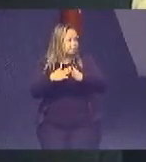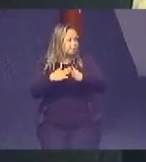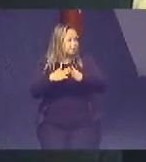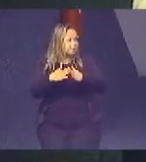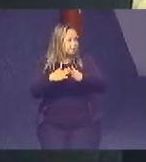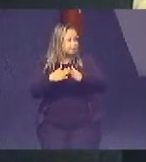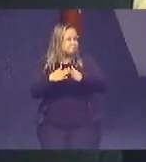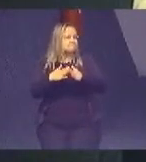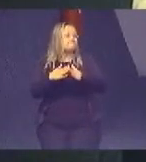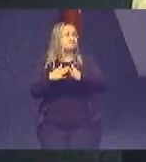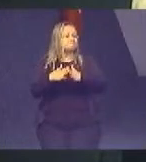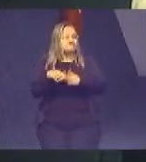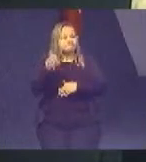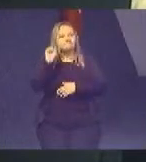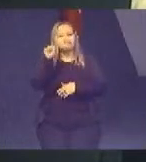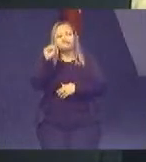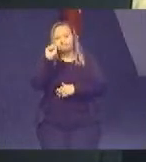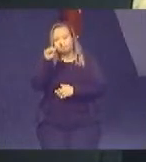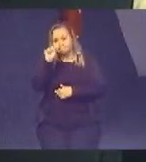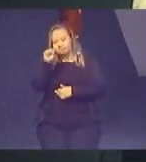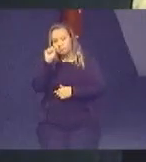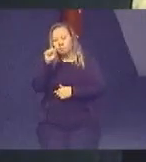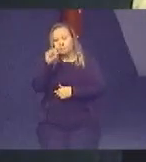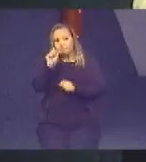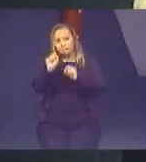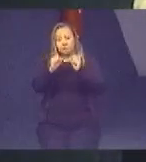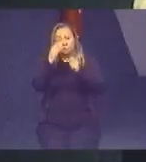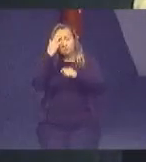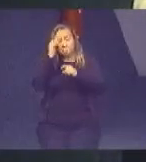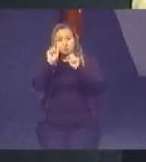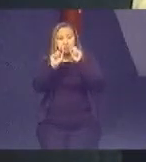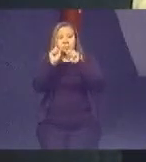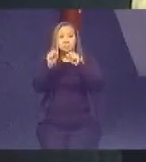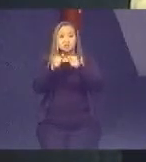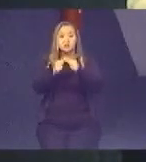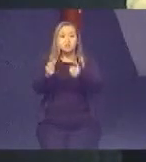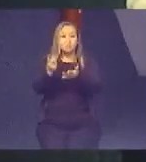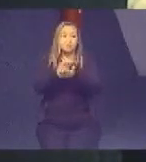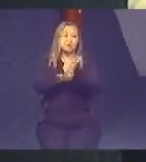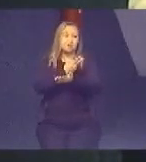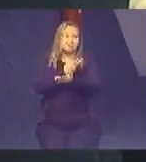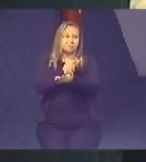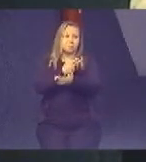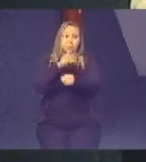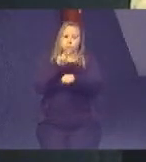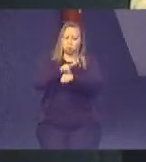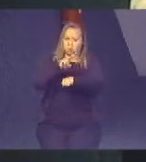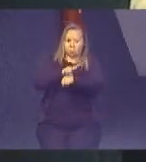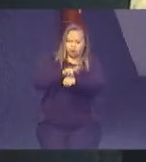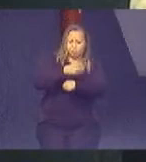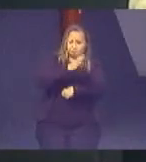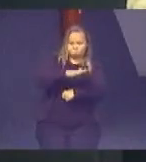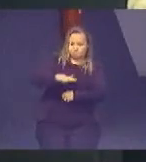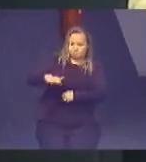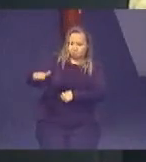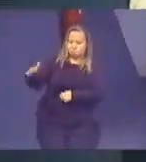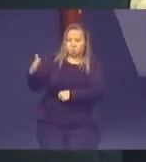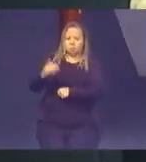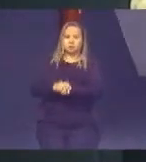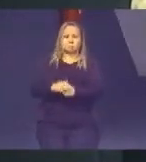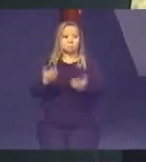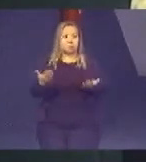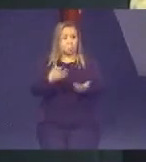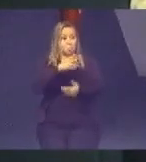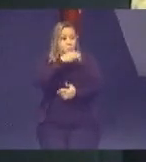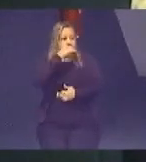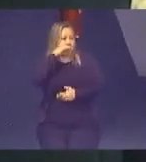Aí sim, então, que ela viu o que estava acontecendo. E aí passou a defender aquela criança, agora adulta,